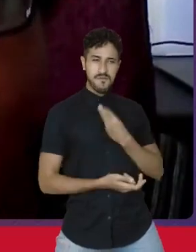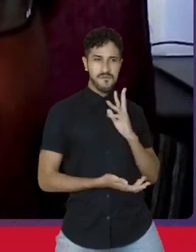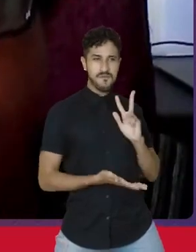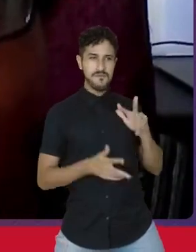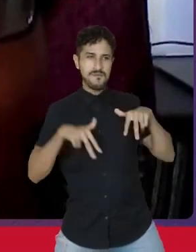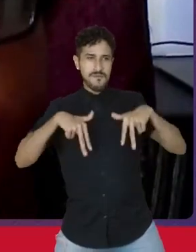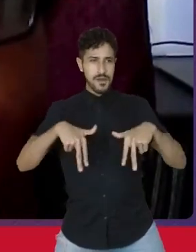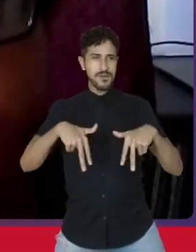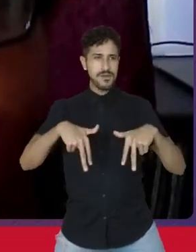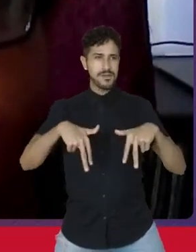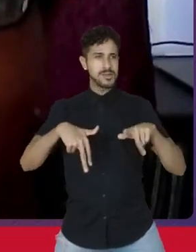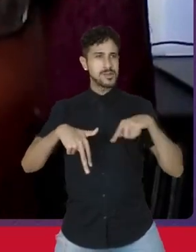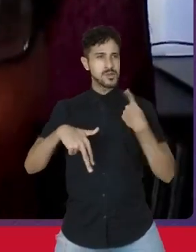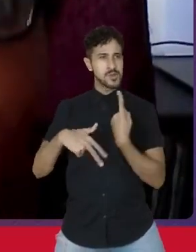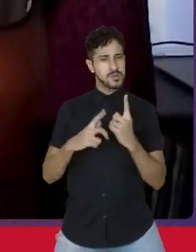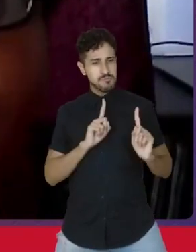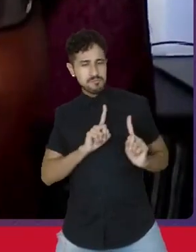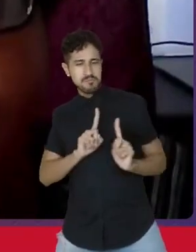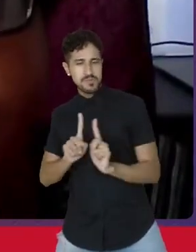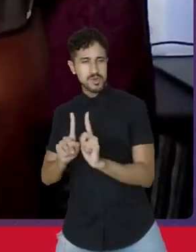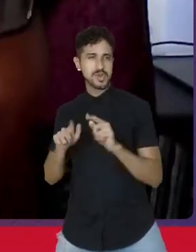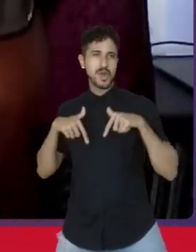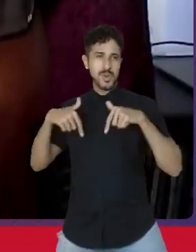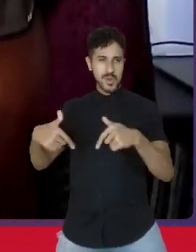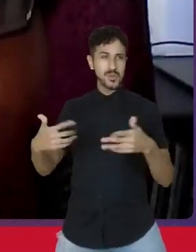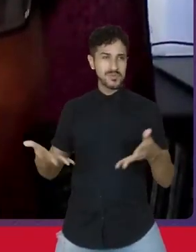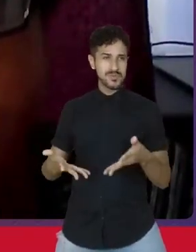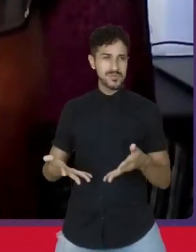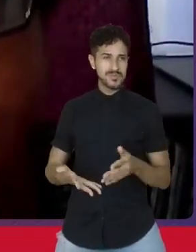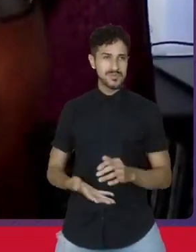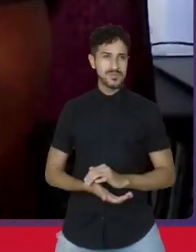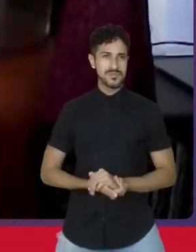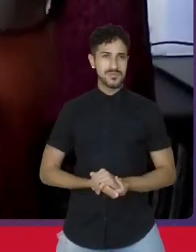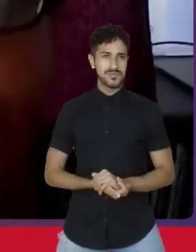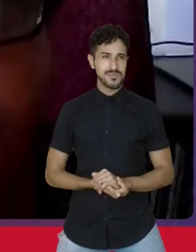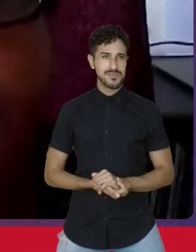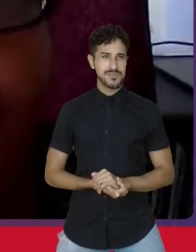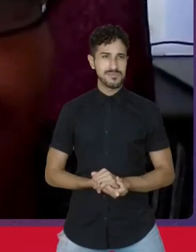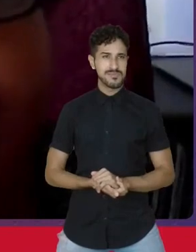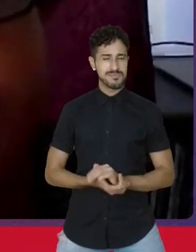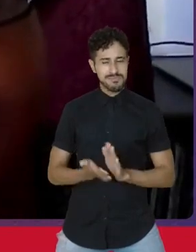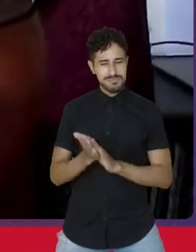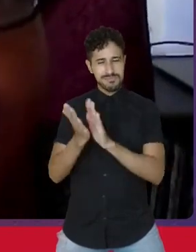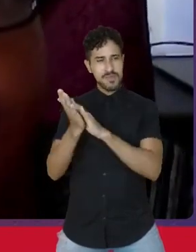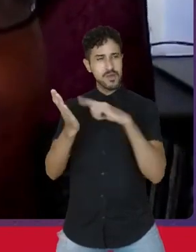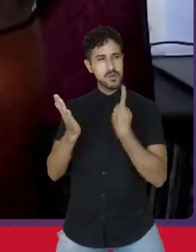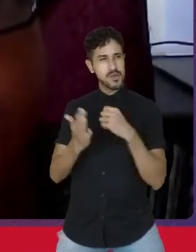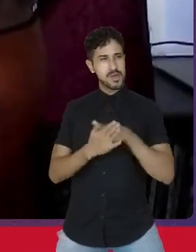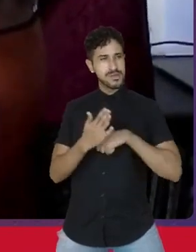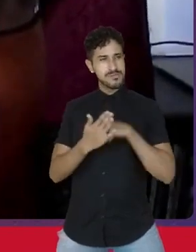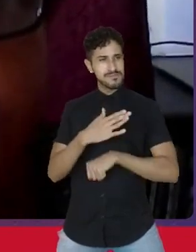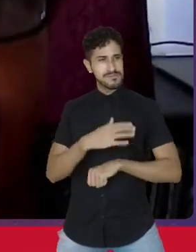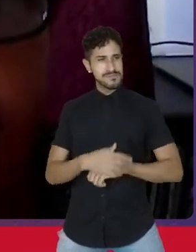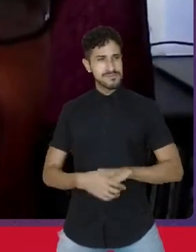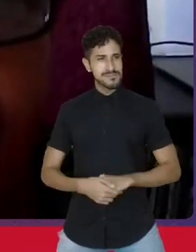na nossa luta, na atualidade. Salve a nossa resistência.